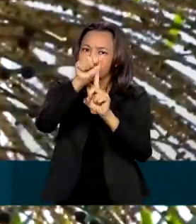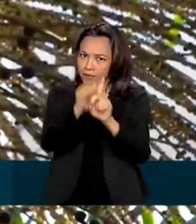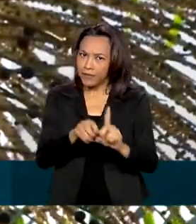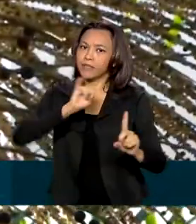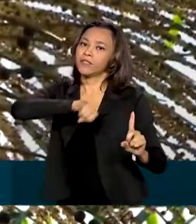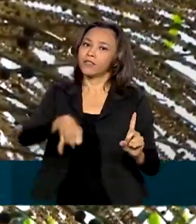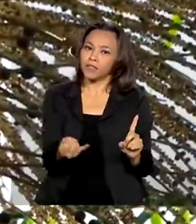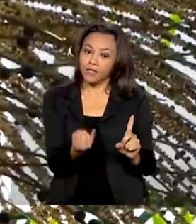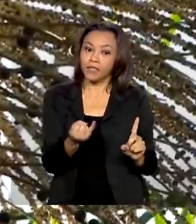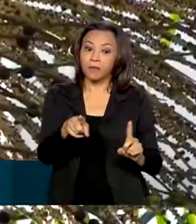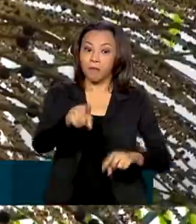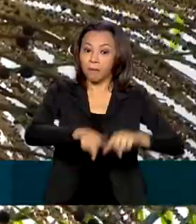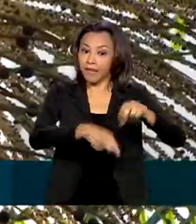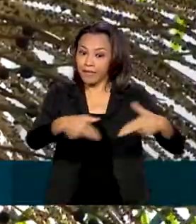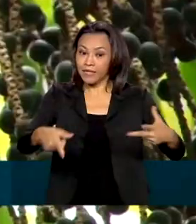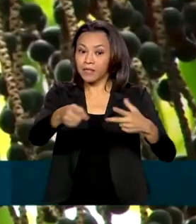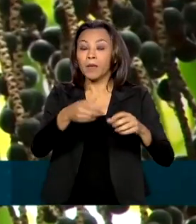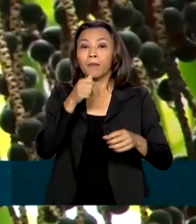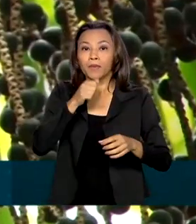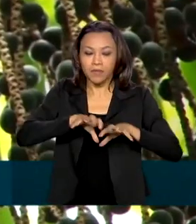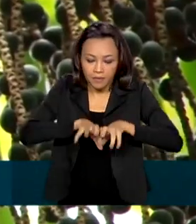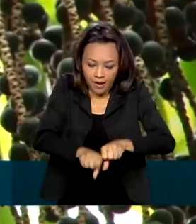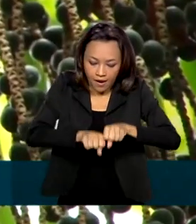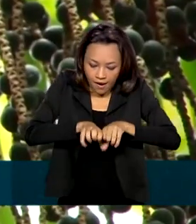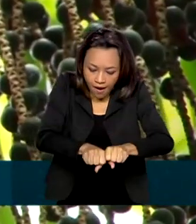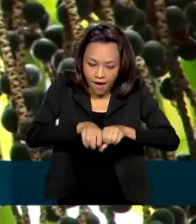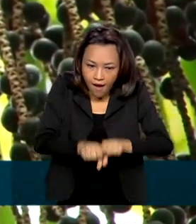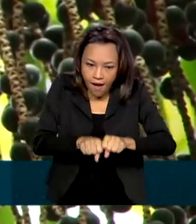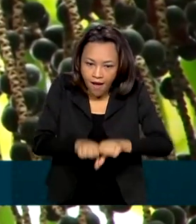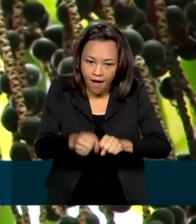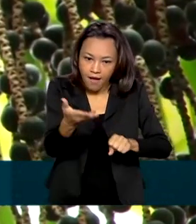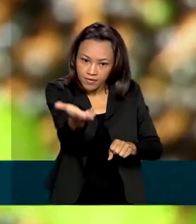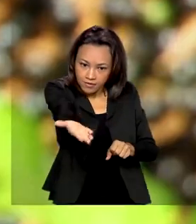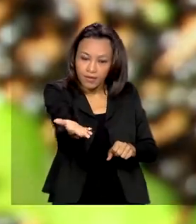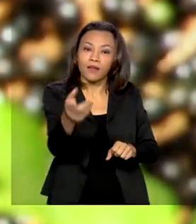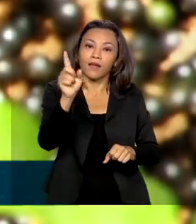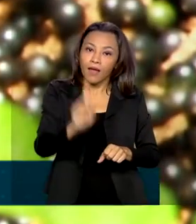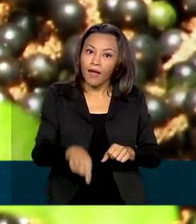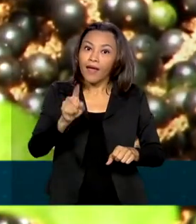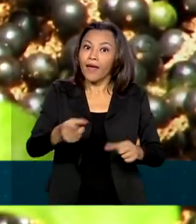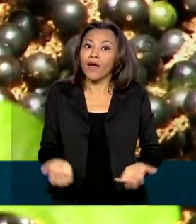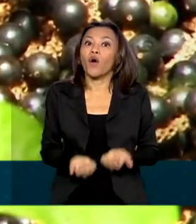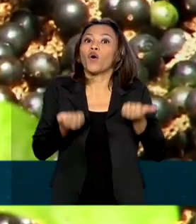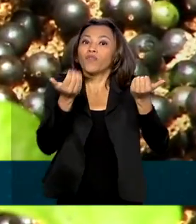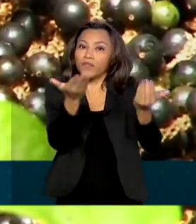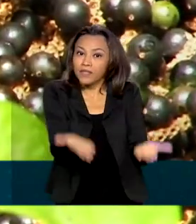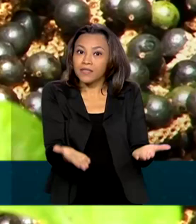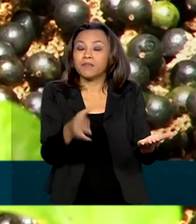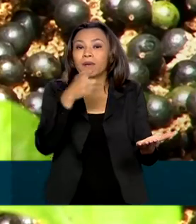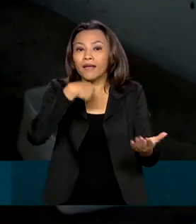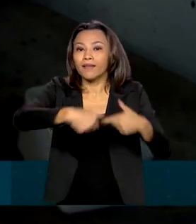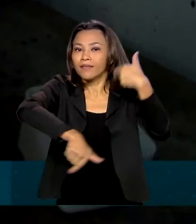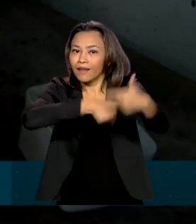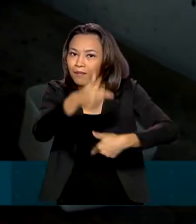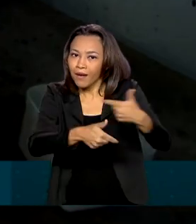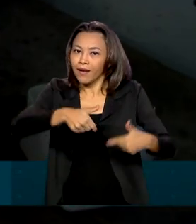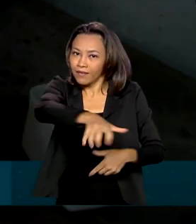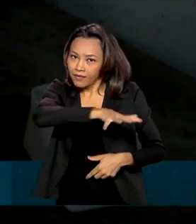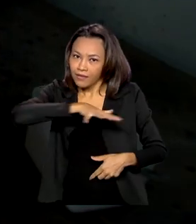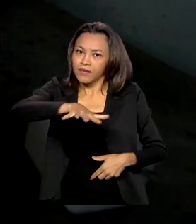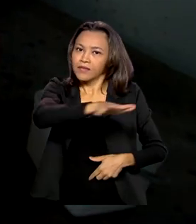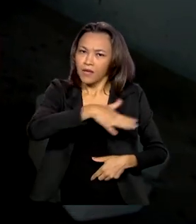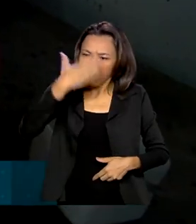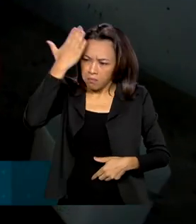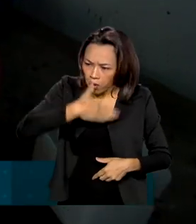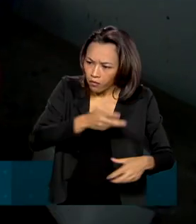janeiro para produtos como o açaí. A subvenção é o valor oferecido ao extrativista quando é comprovada a venda no